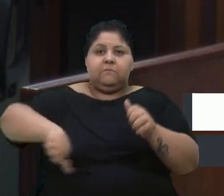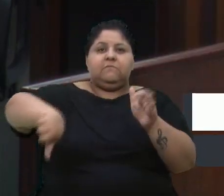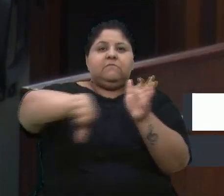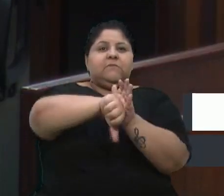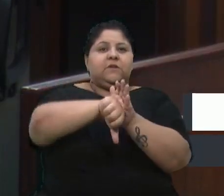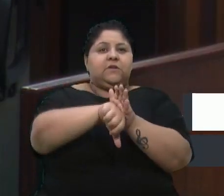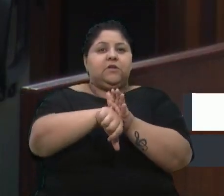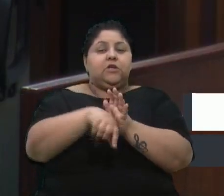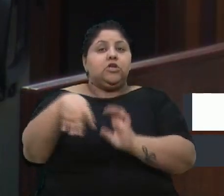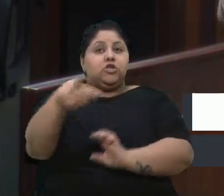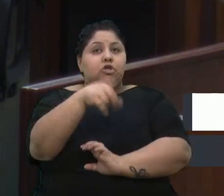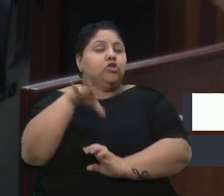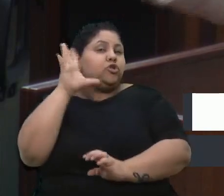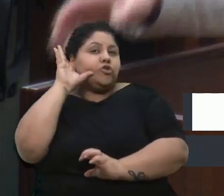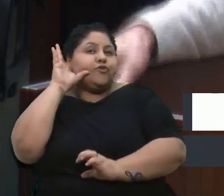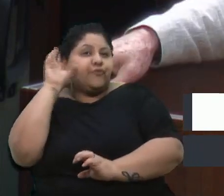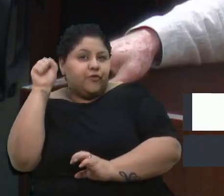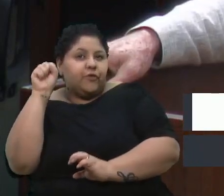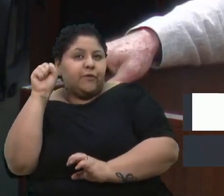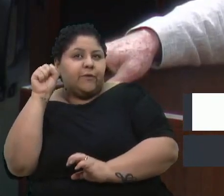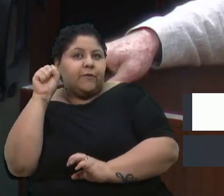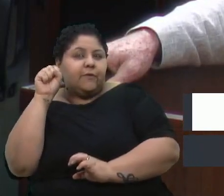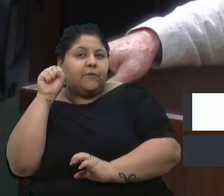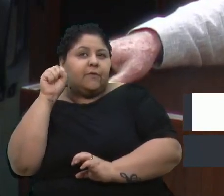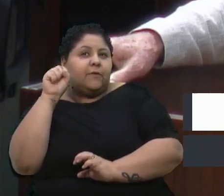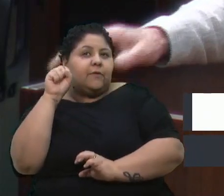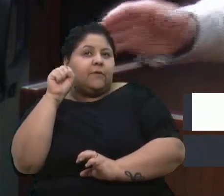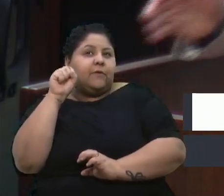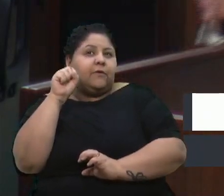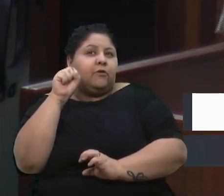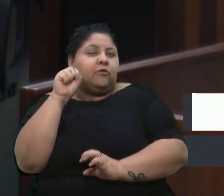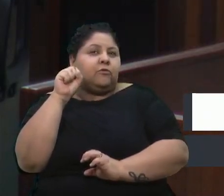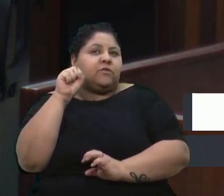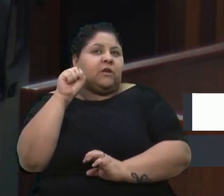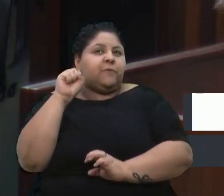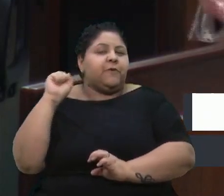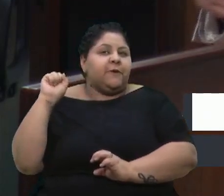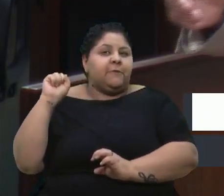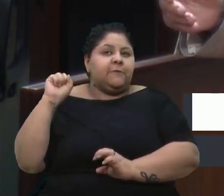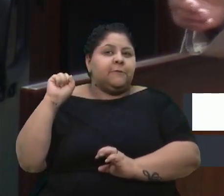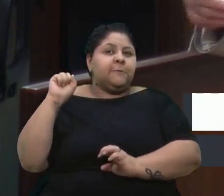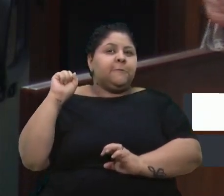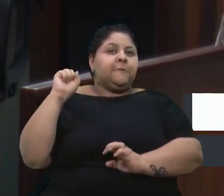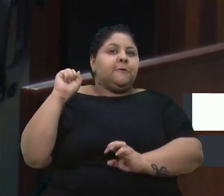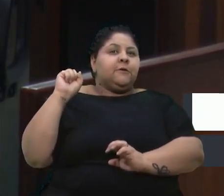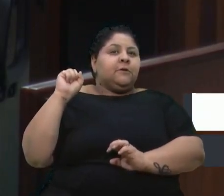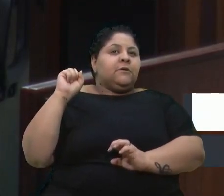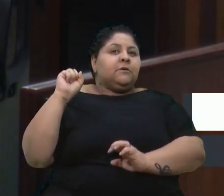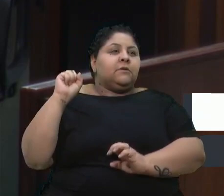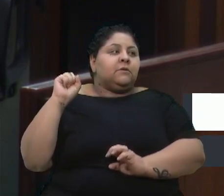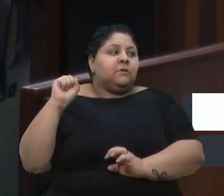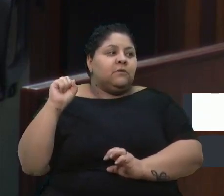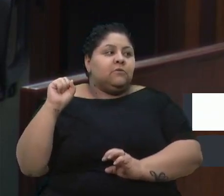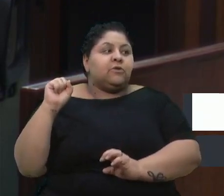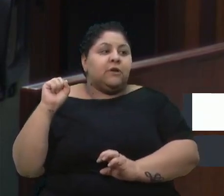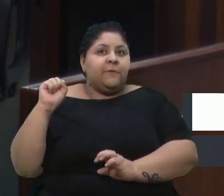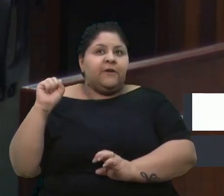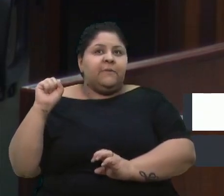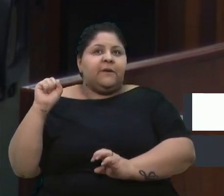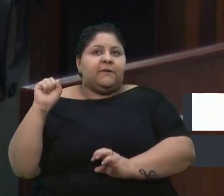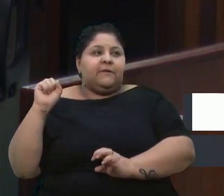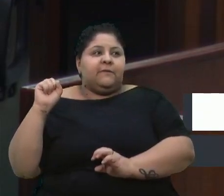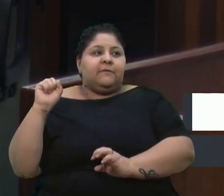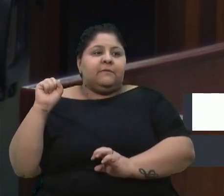ouvimos hoje, eu li, no Pioneiro, falando sobre os containers. Evidentemente que isso vai